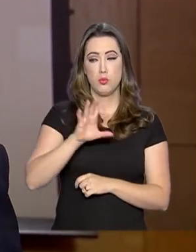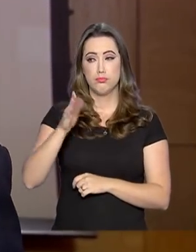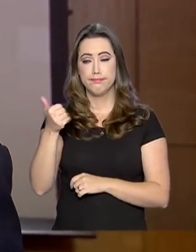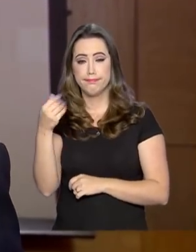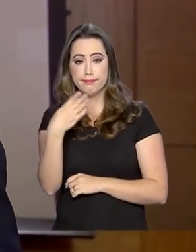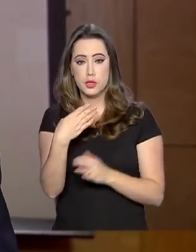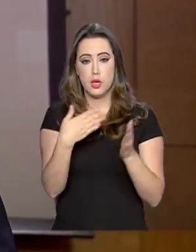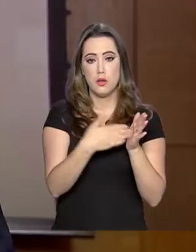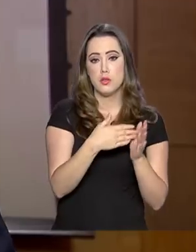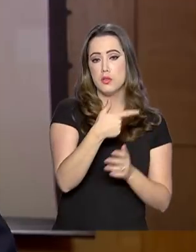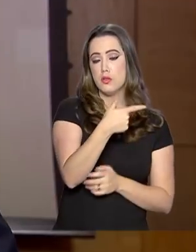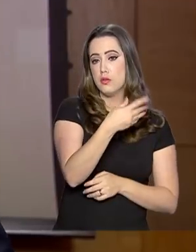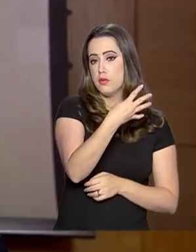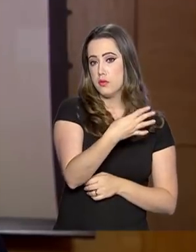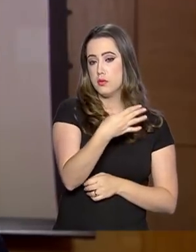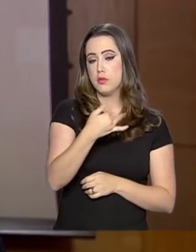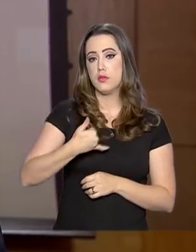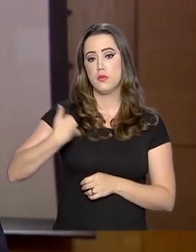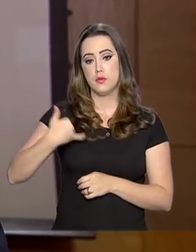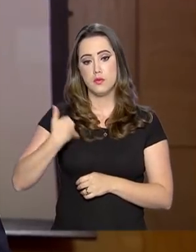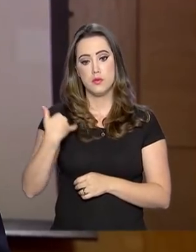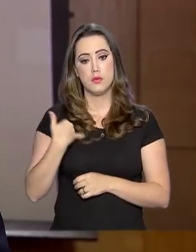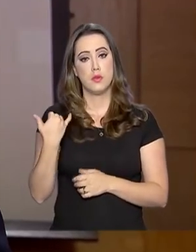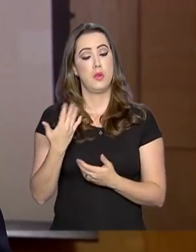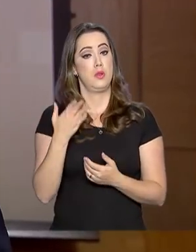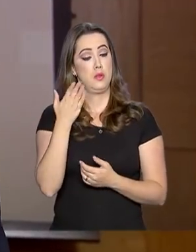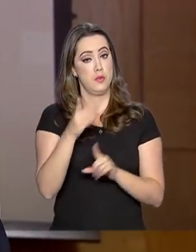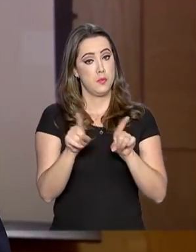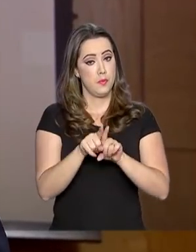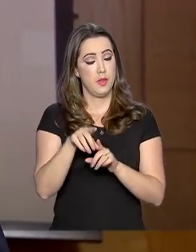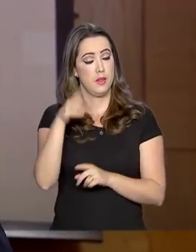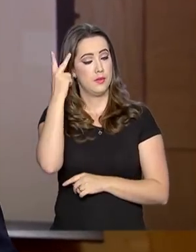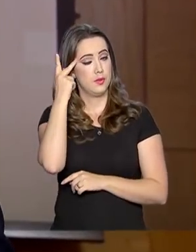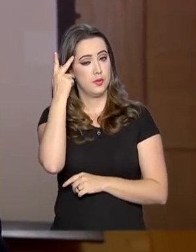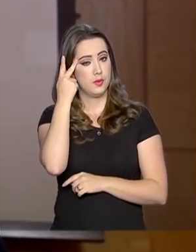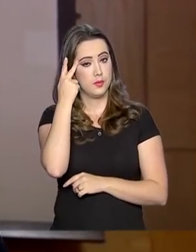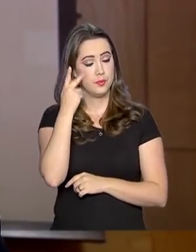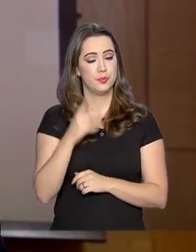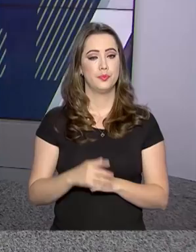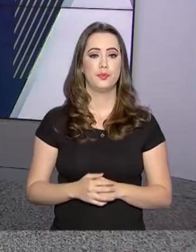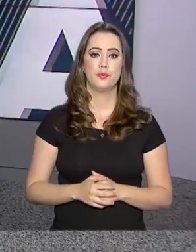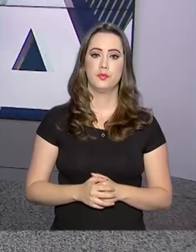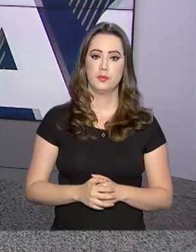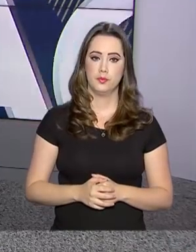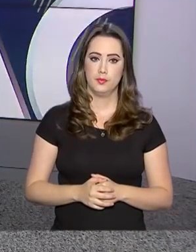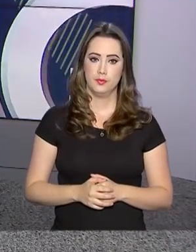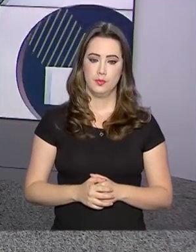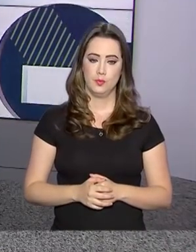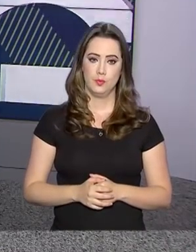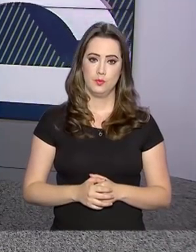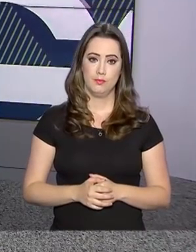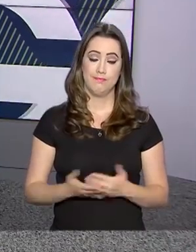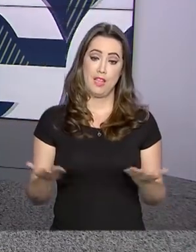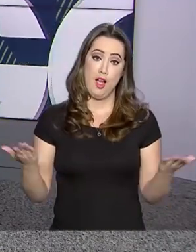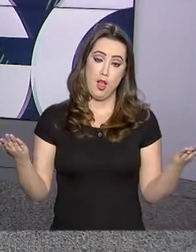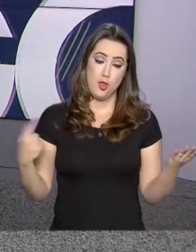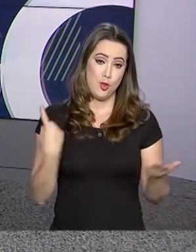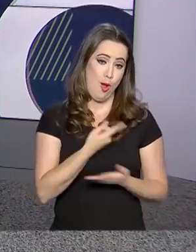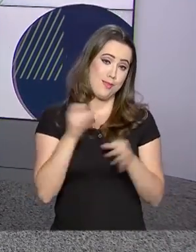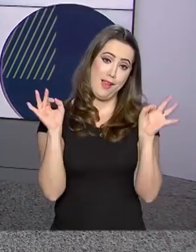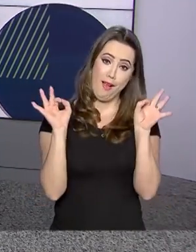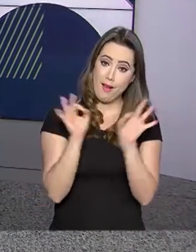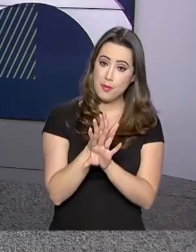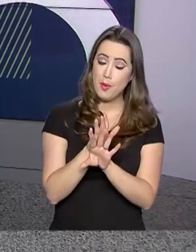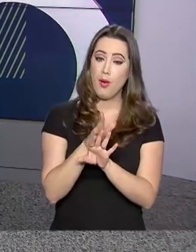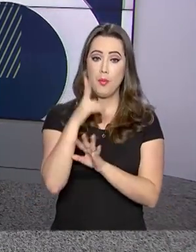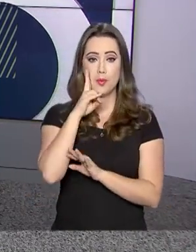entre 14 e 24 anos incompletos. De São Paulo, Ricardo Ferraz. O governo agora fica por aqui.